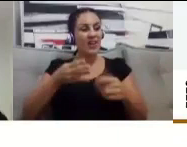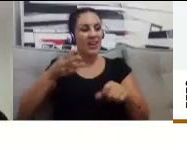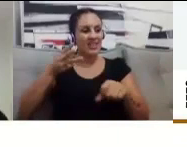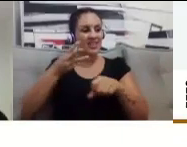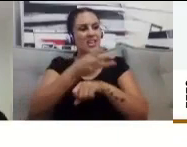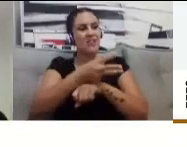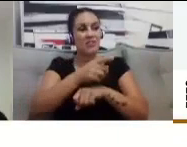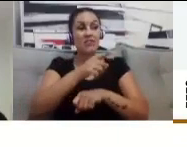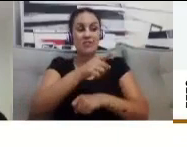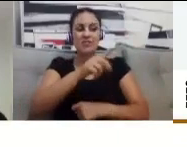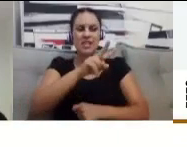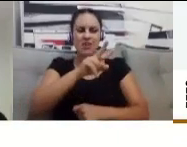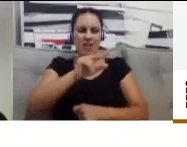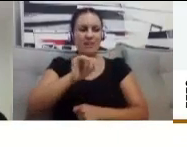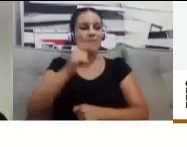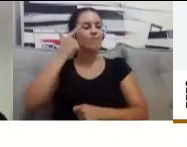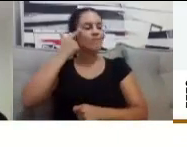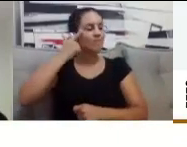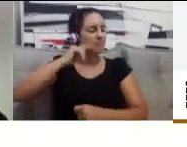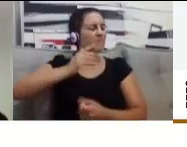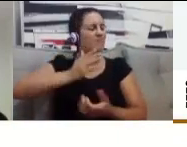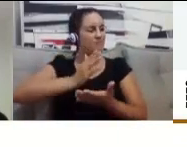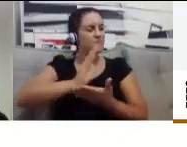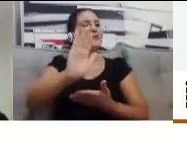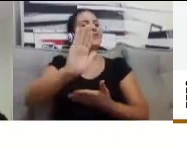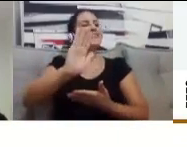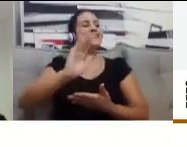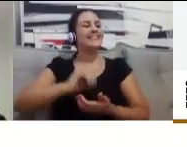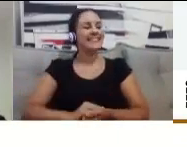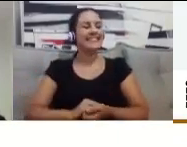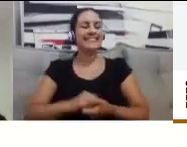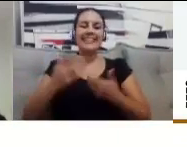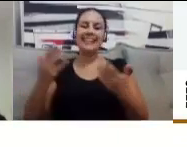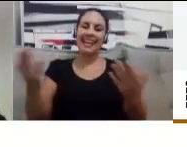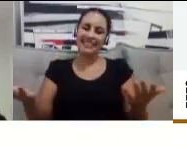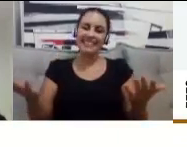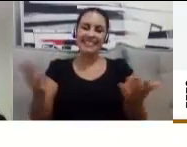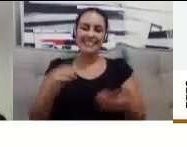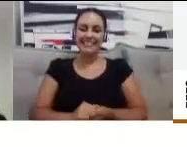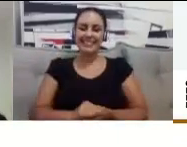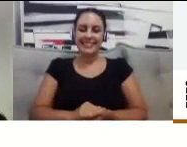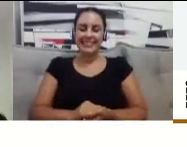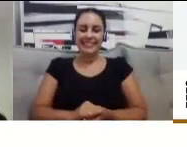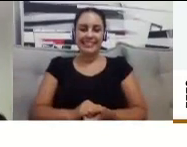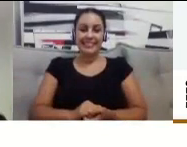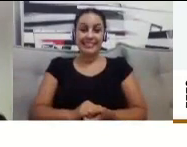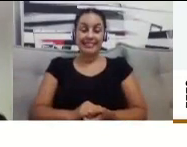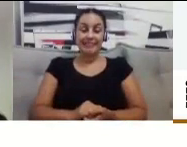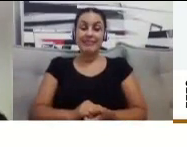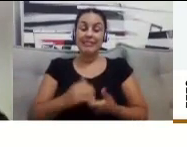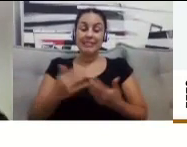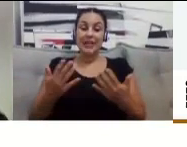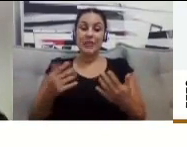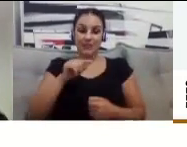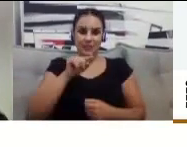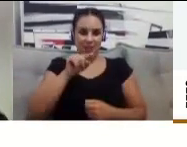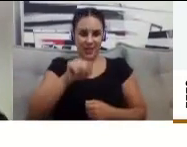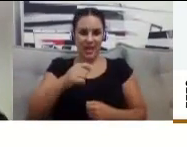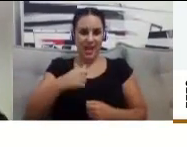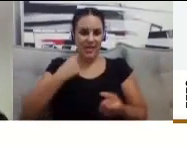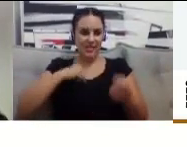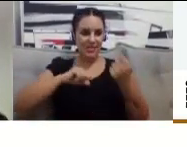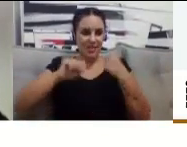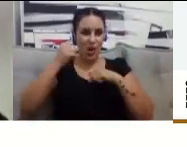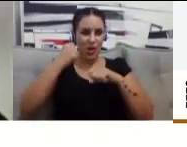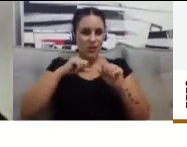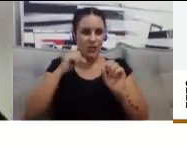tá? E é isso, gente. Então, vamos lá. Agora, acho que vocês estão também ansiosos para descobrir um pouquinho